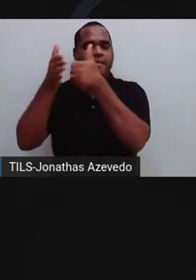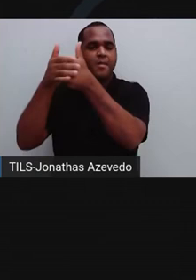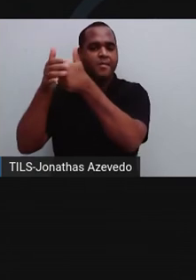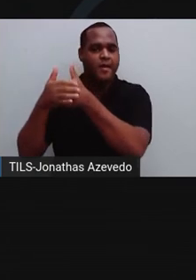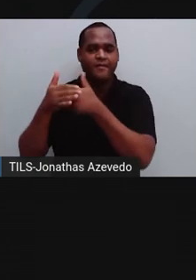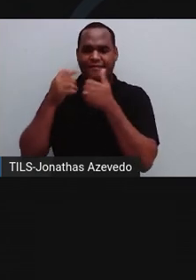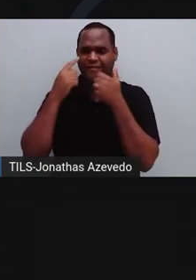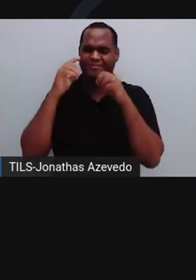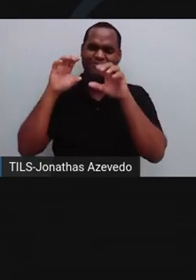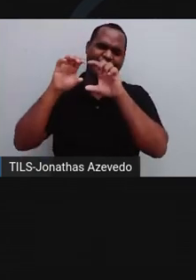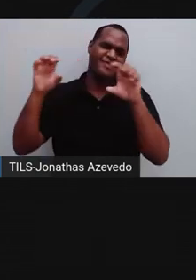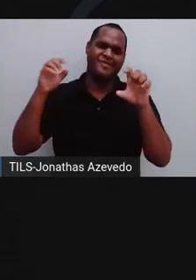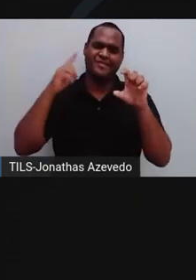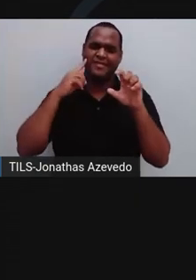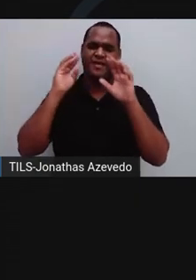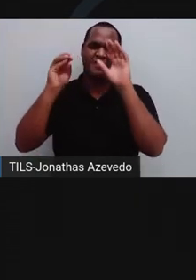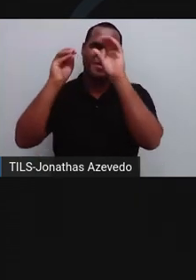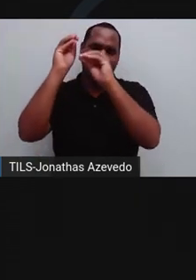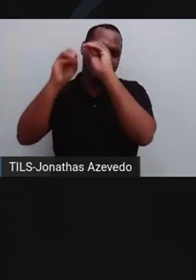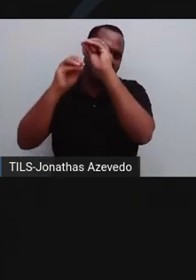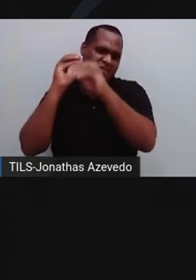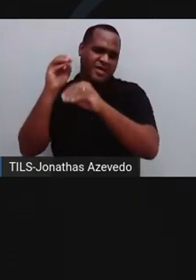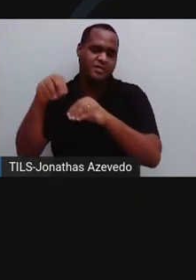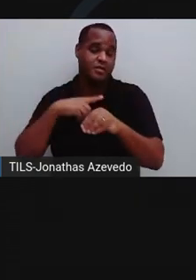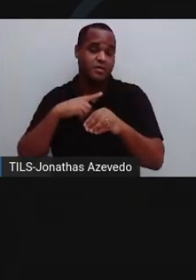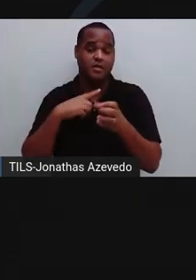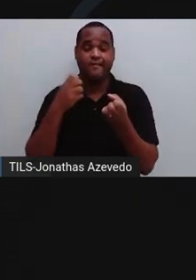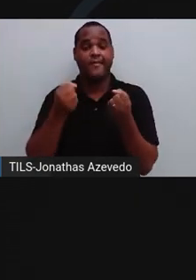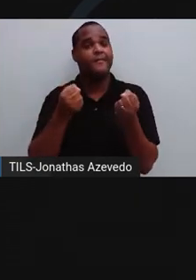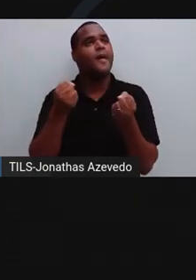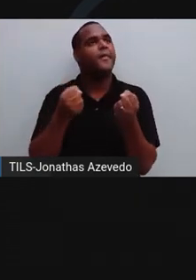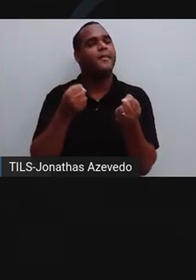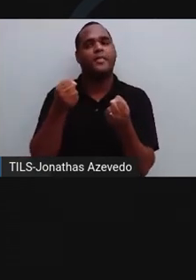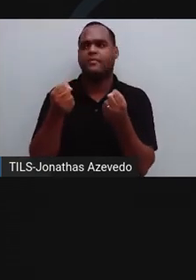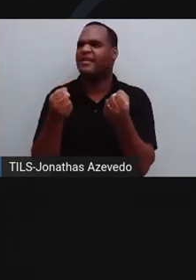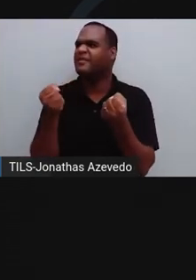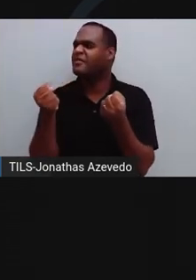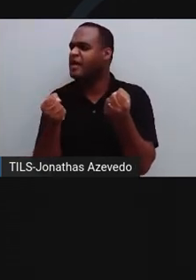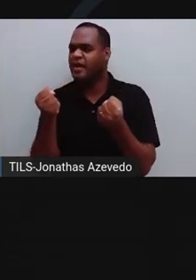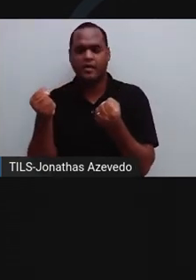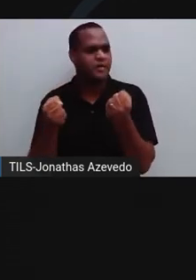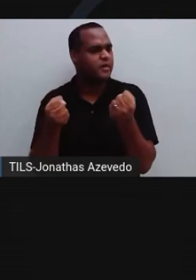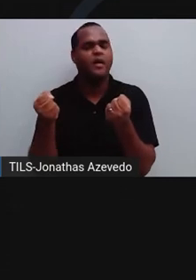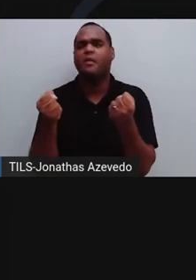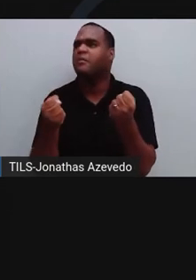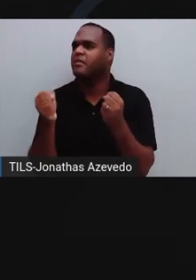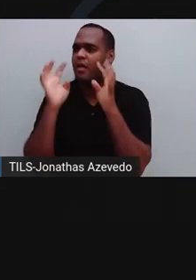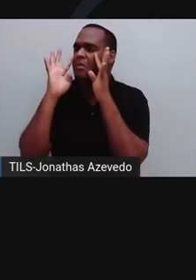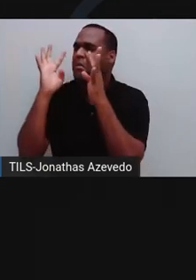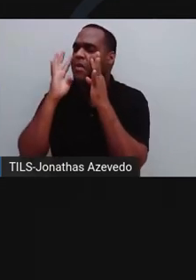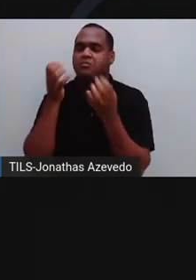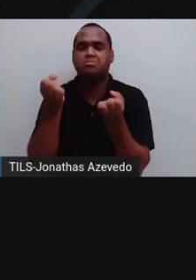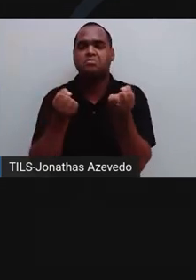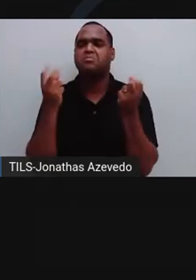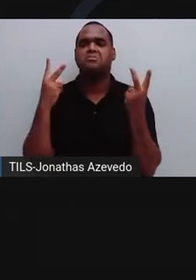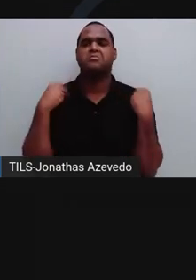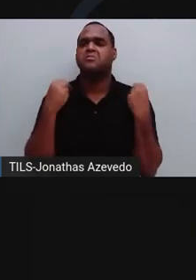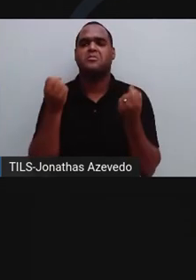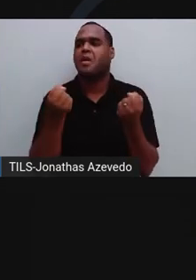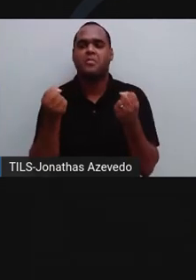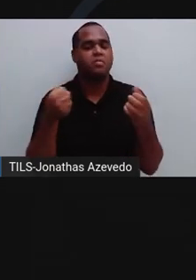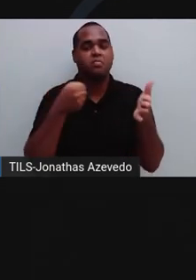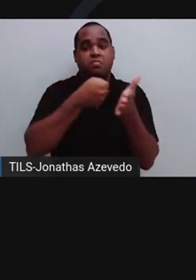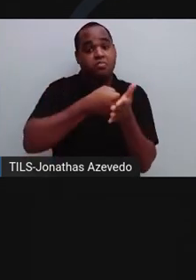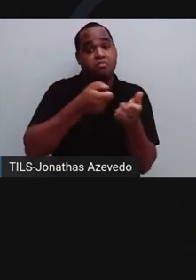visual e até desicandeando acidentes de trânsito devido ao desvio de atenção dos motoristas e pedestres.